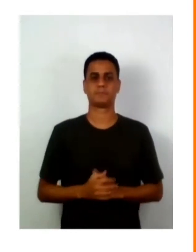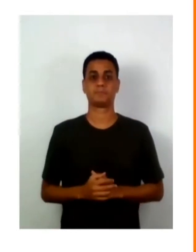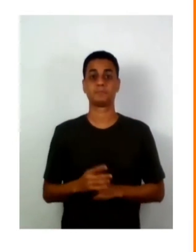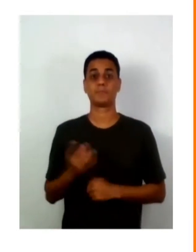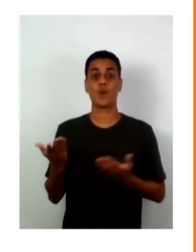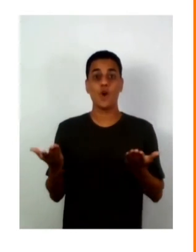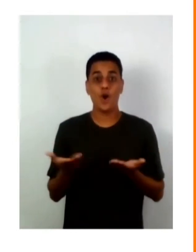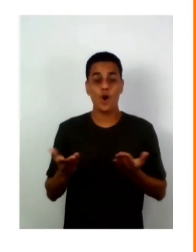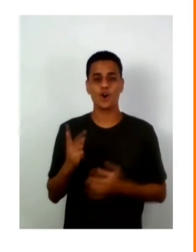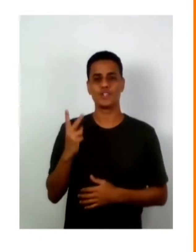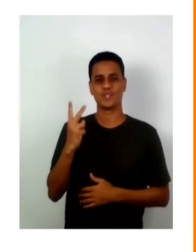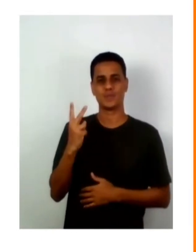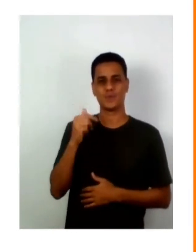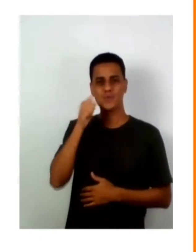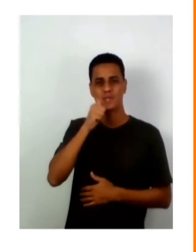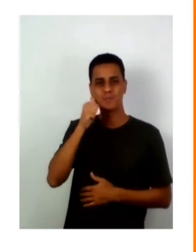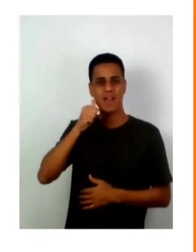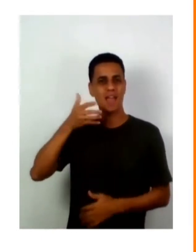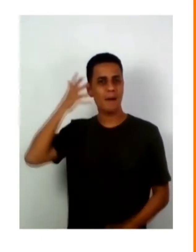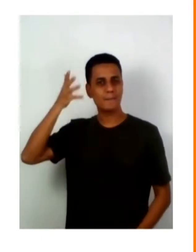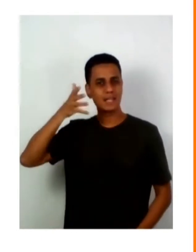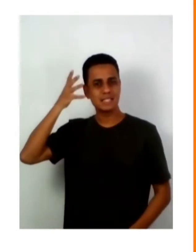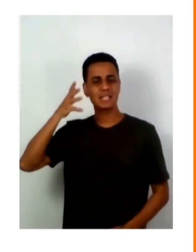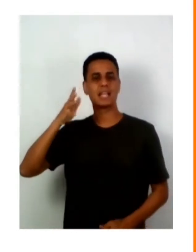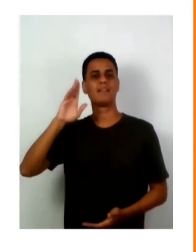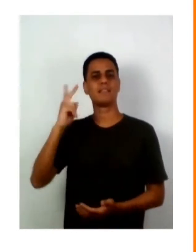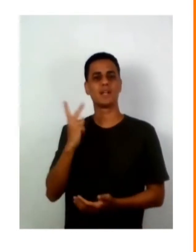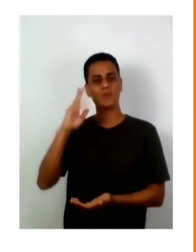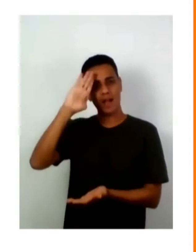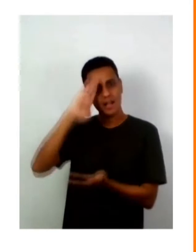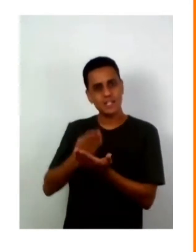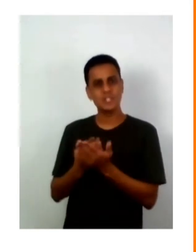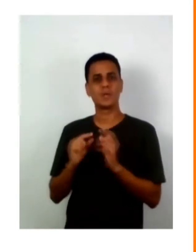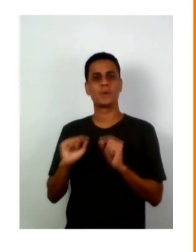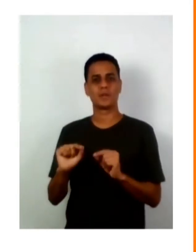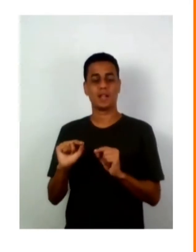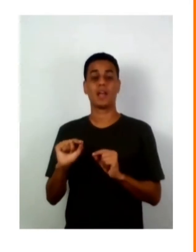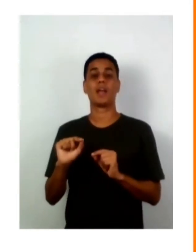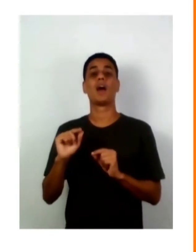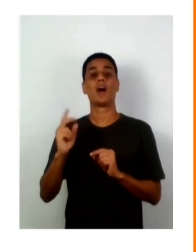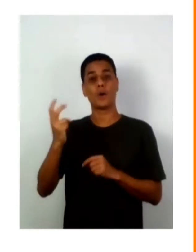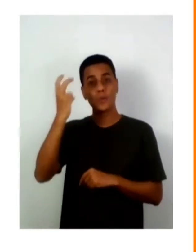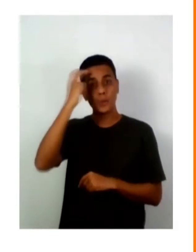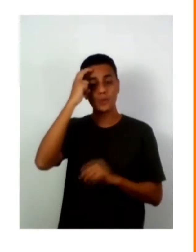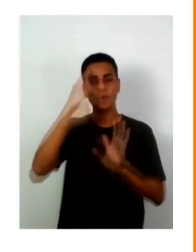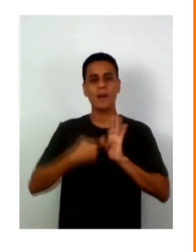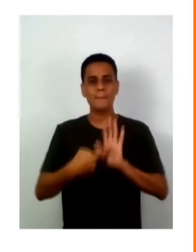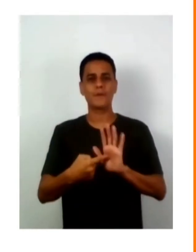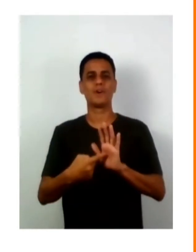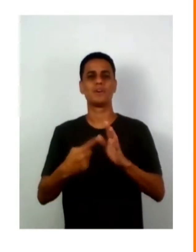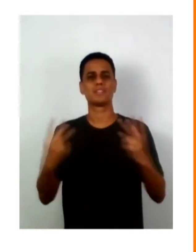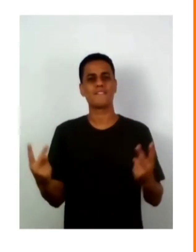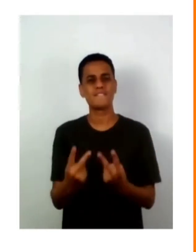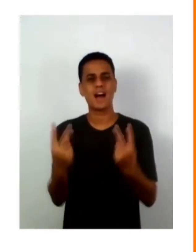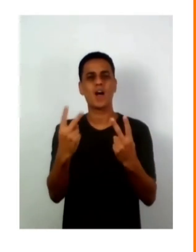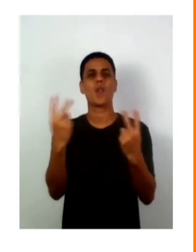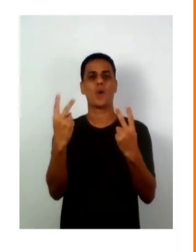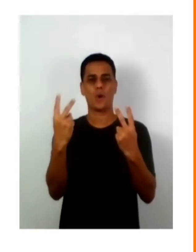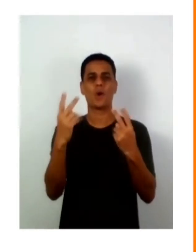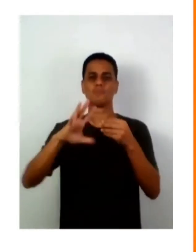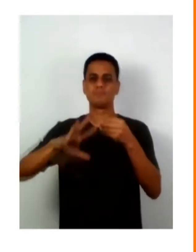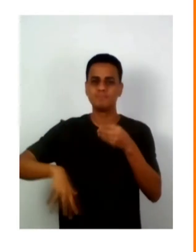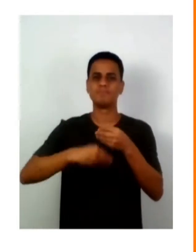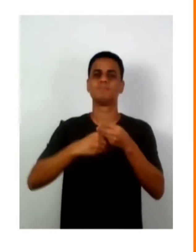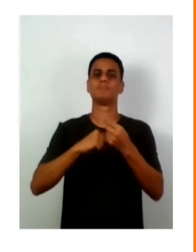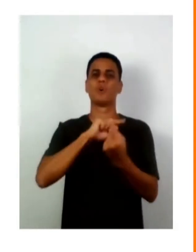As duas mulheres congadoras de hoje acreditam que a cultura traz valores